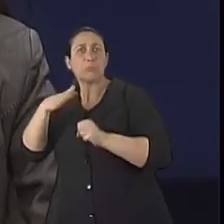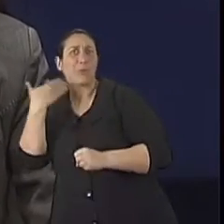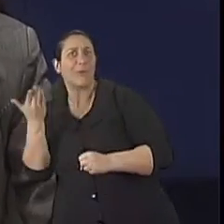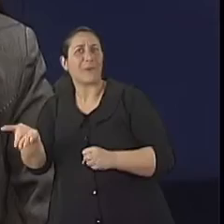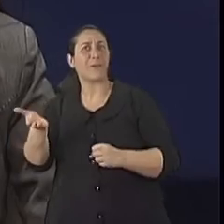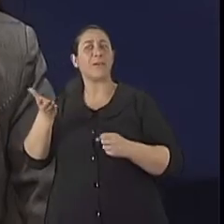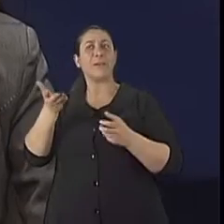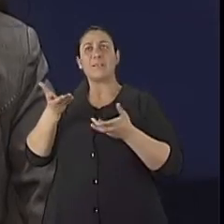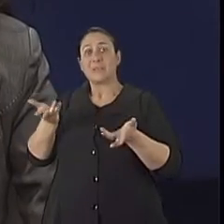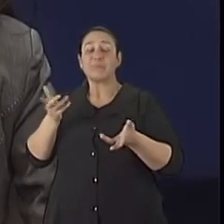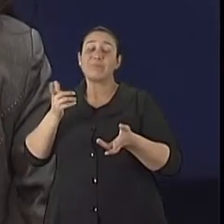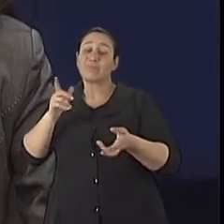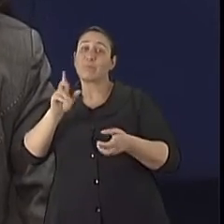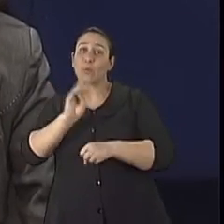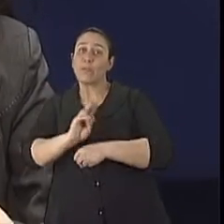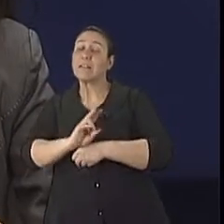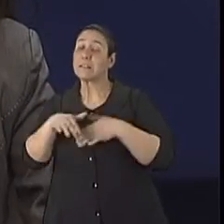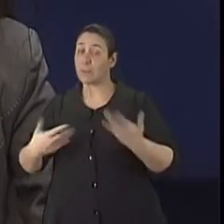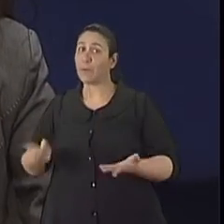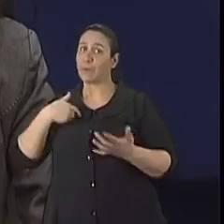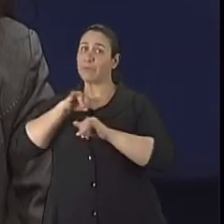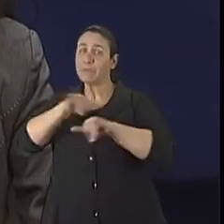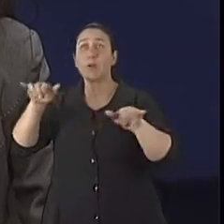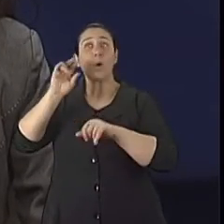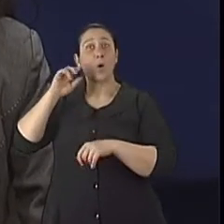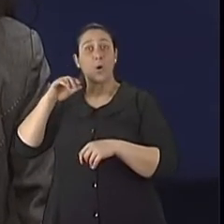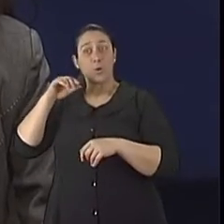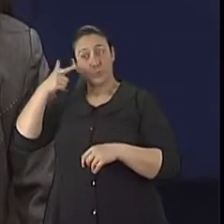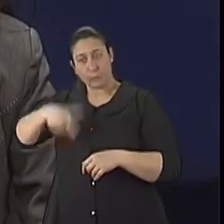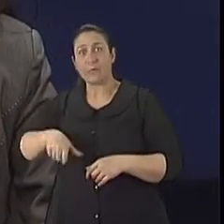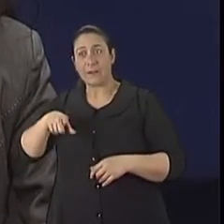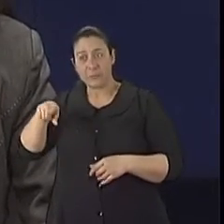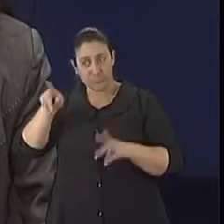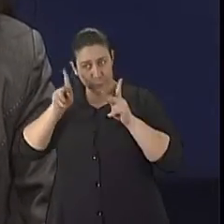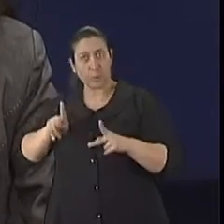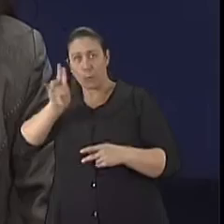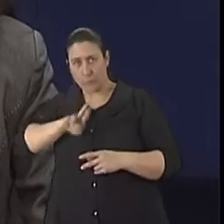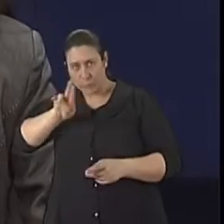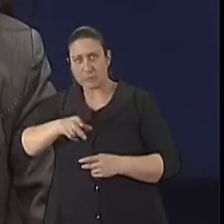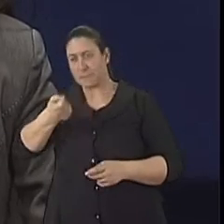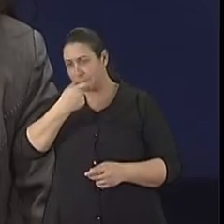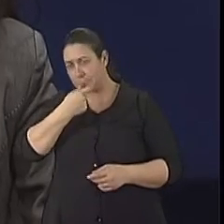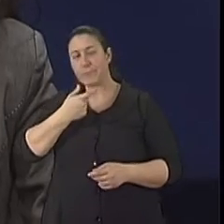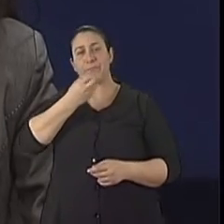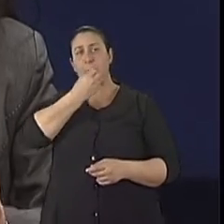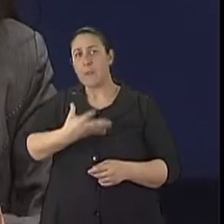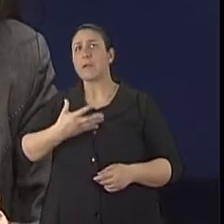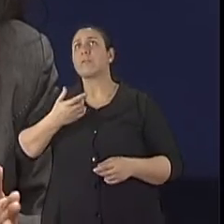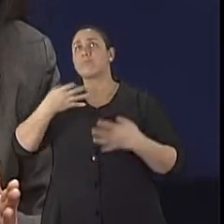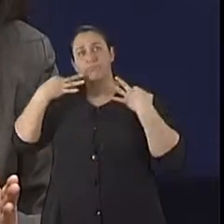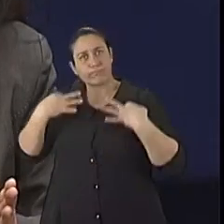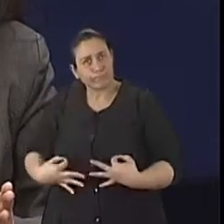acontecer. Então, de novo, além de saber utilizar, ter uma boa prescrição com o medicamento correto,